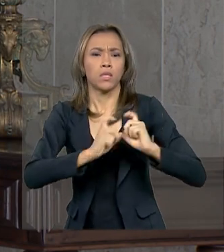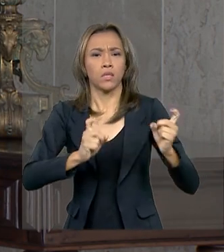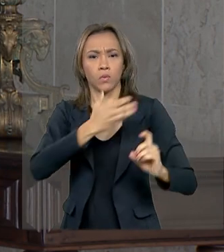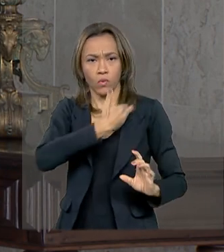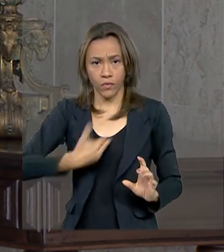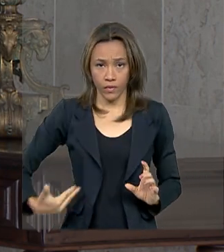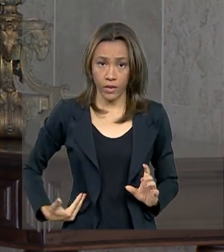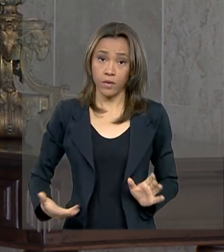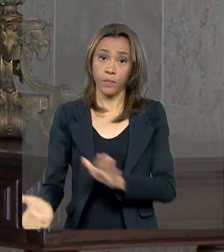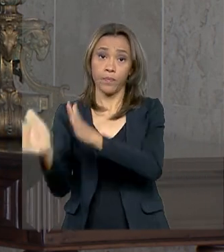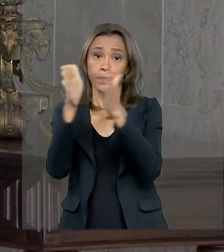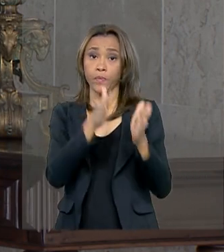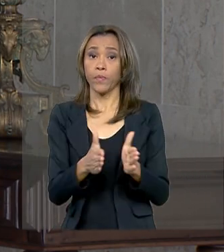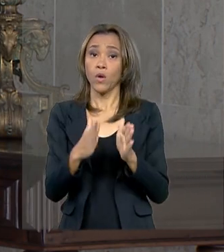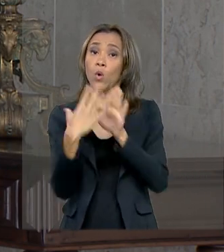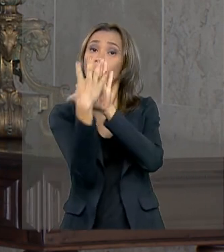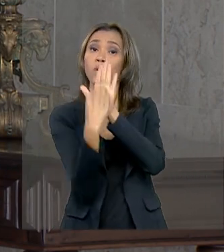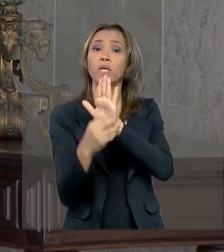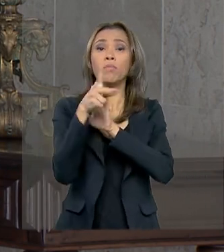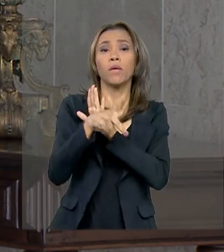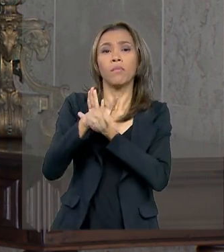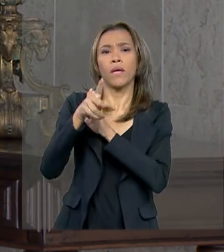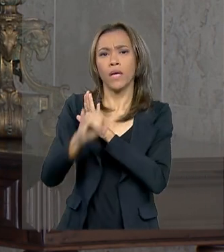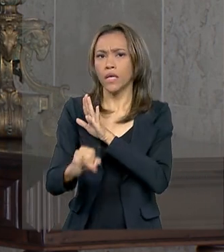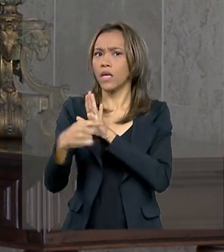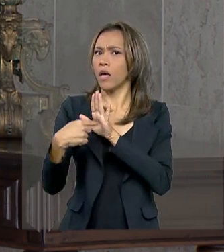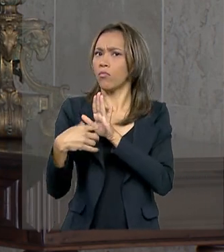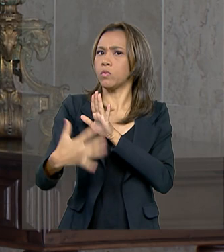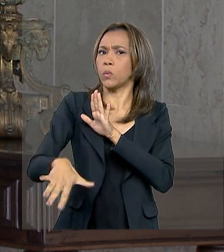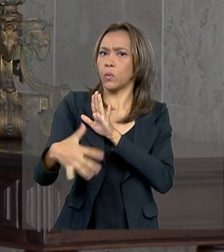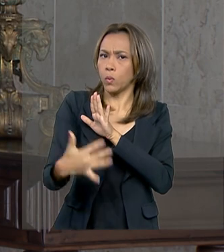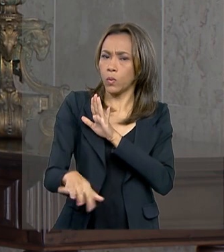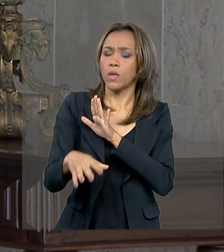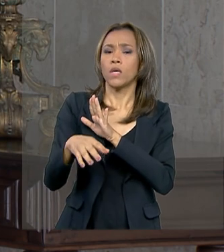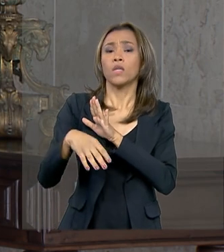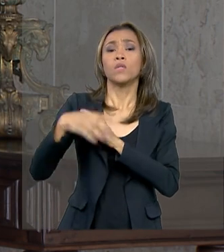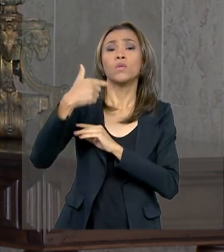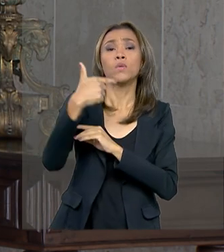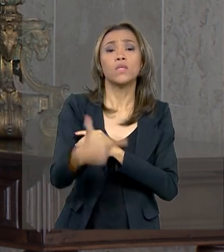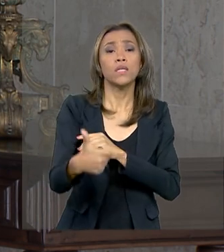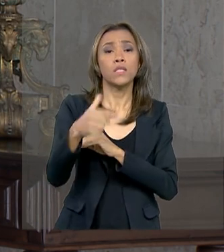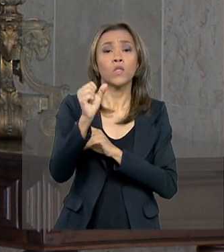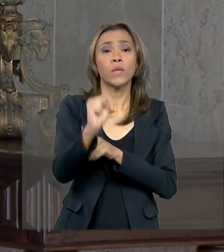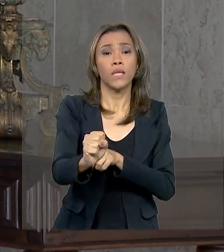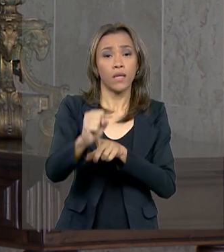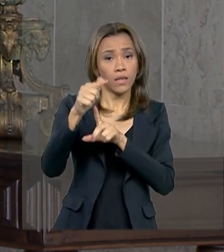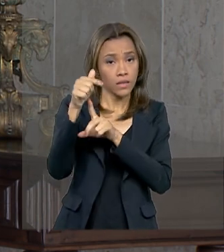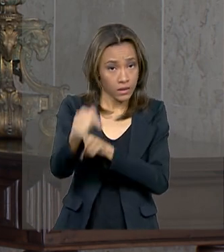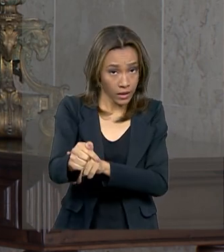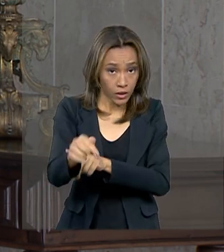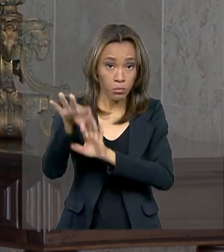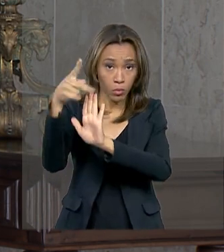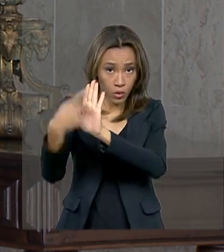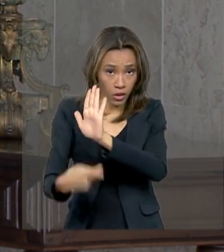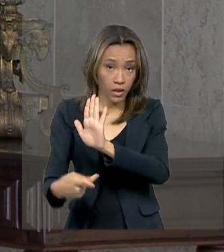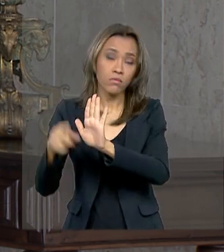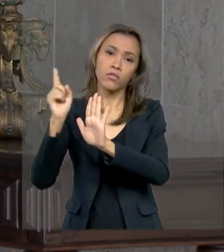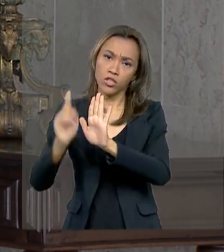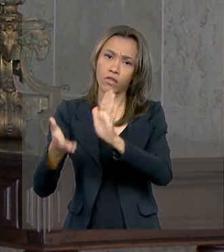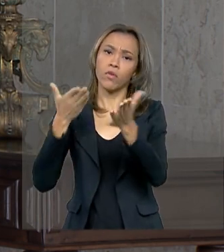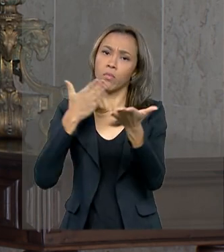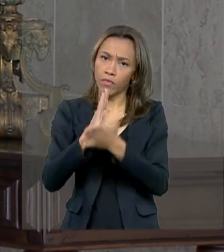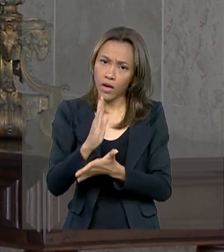concessões do mundo, com números aí bem expressivos. São 287 projetos já qualificados como prioritários,